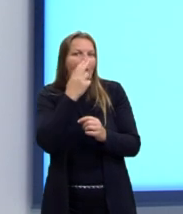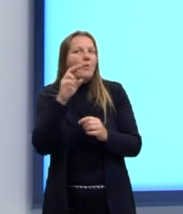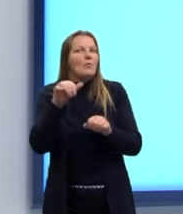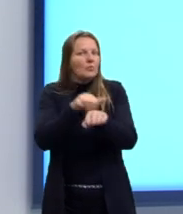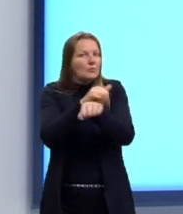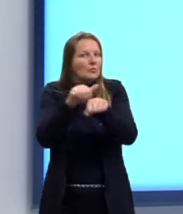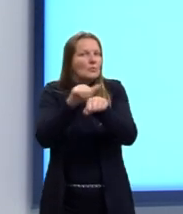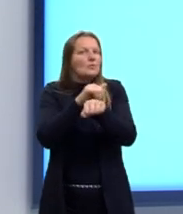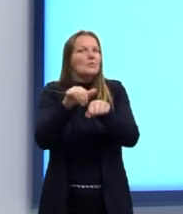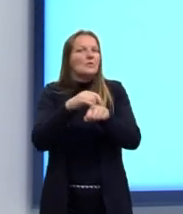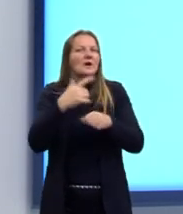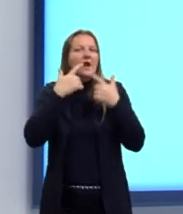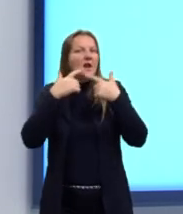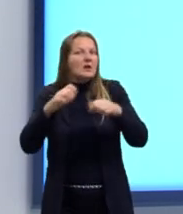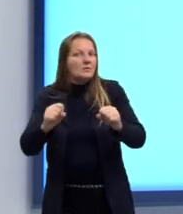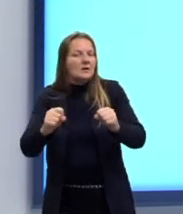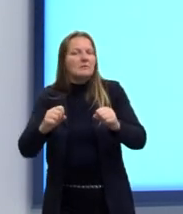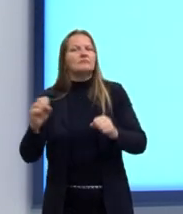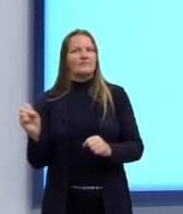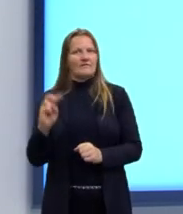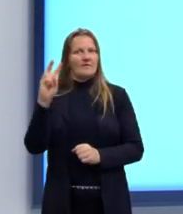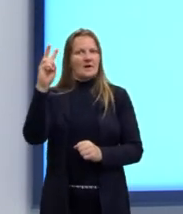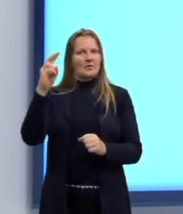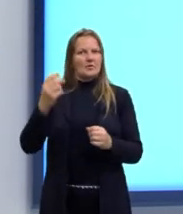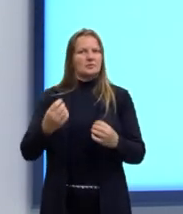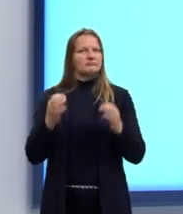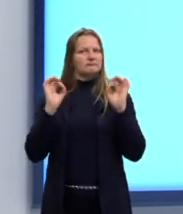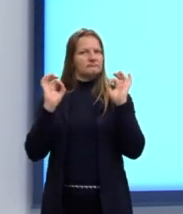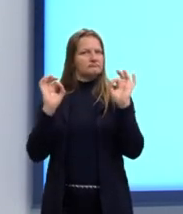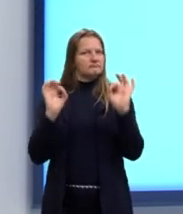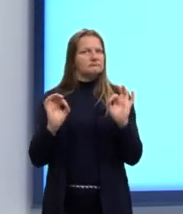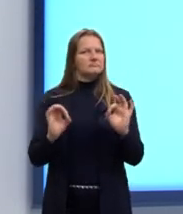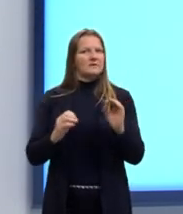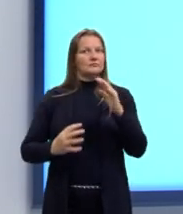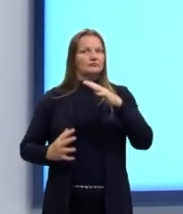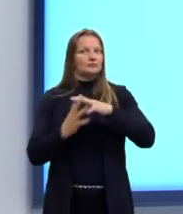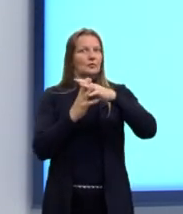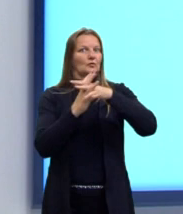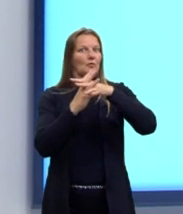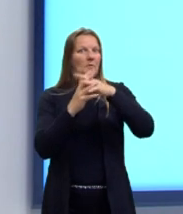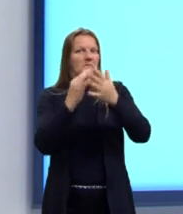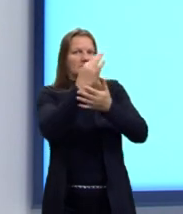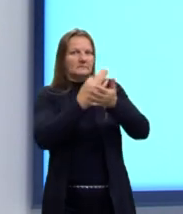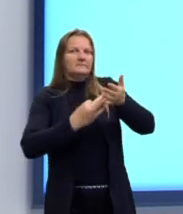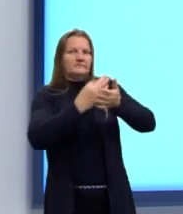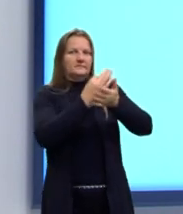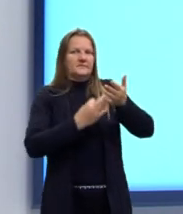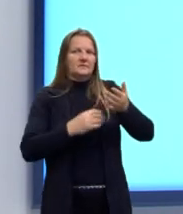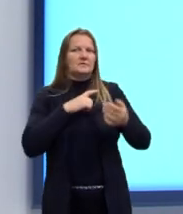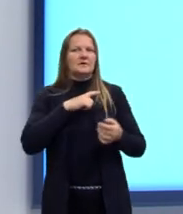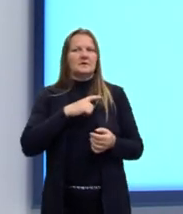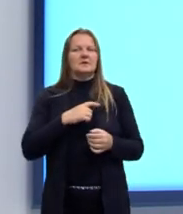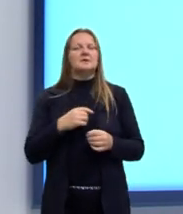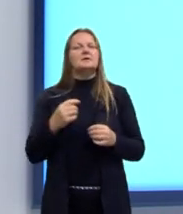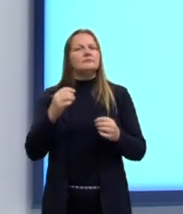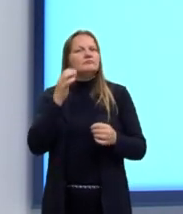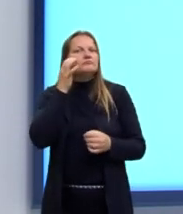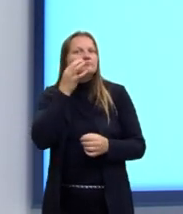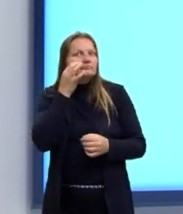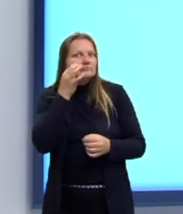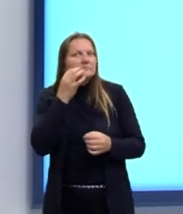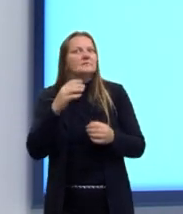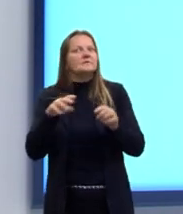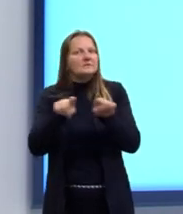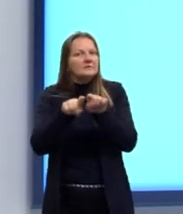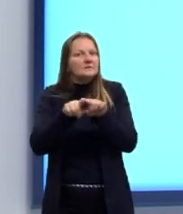pode ser valiosa e tornar o texto mais rico. E a gente vai ter essa ironia muito presente em